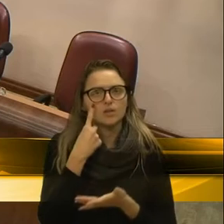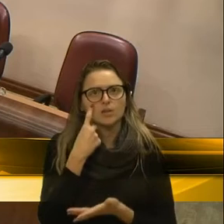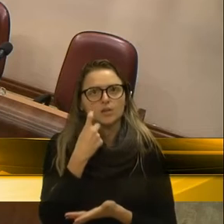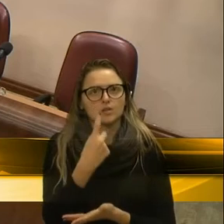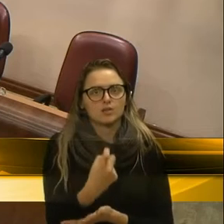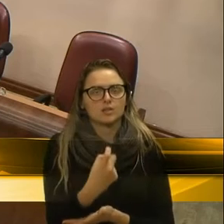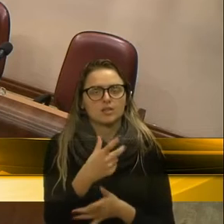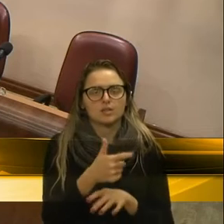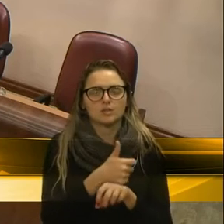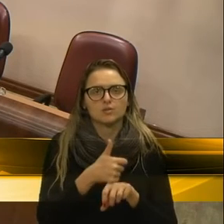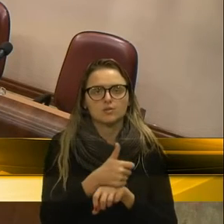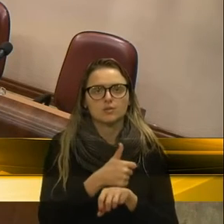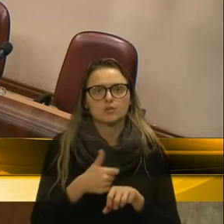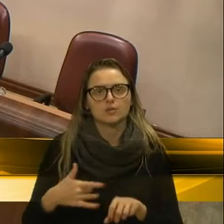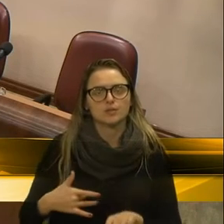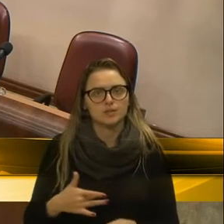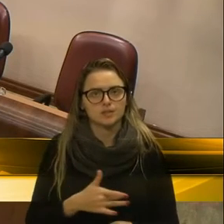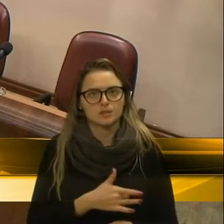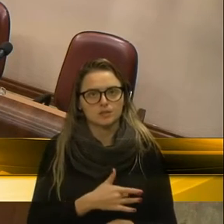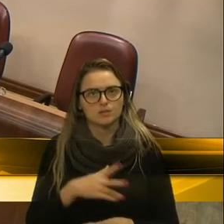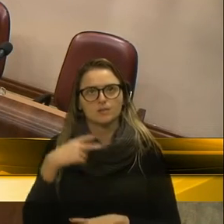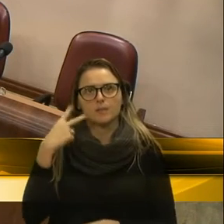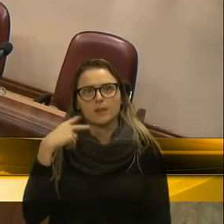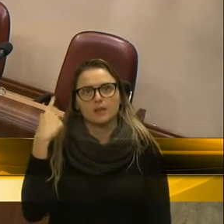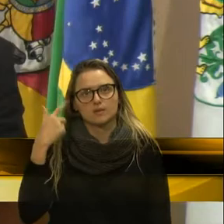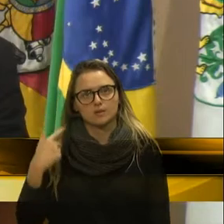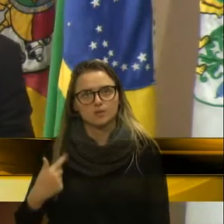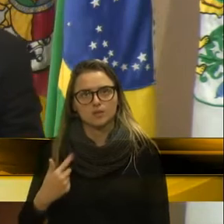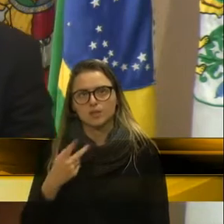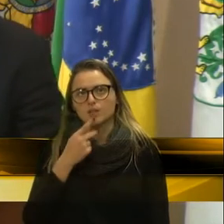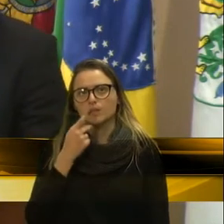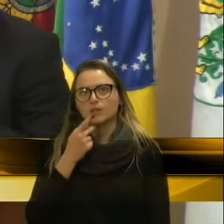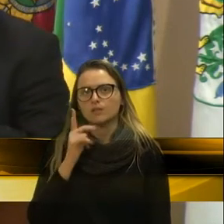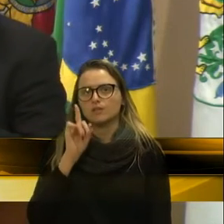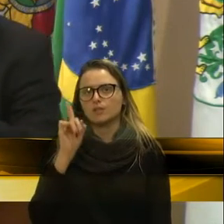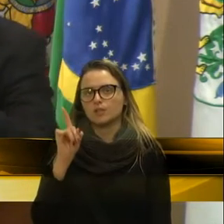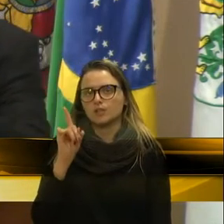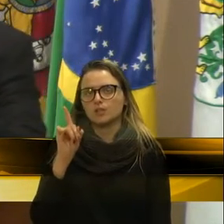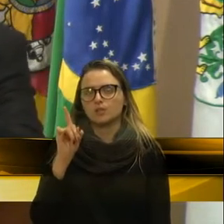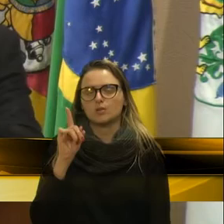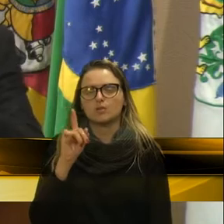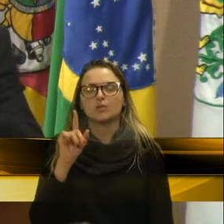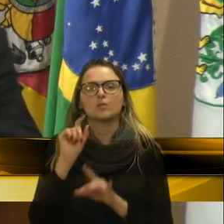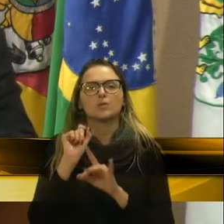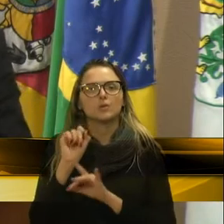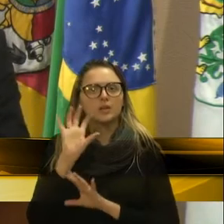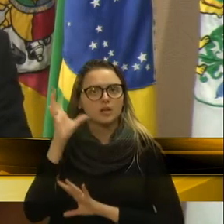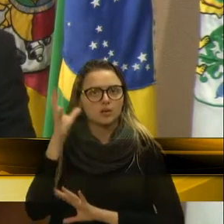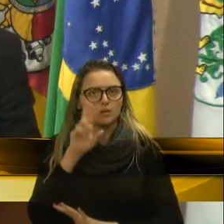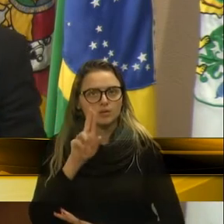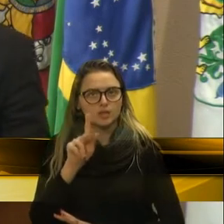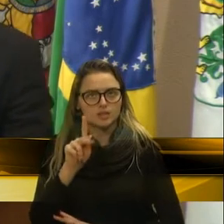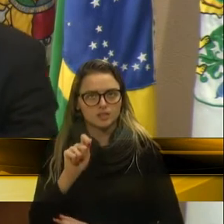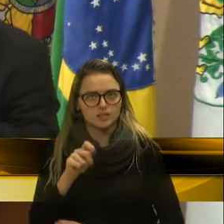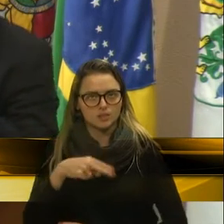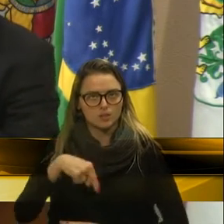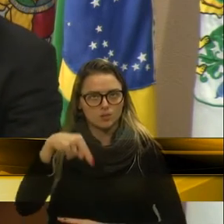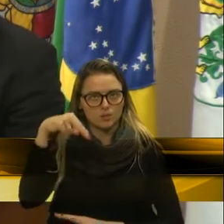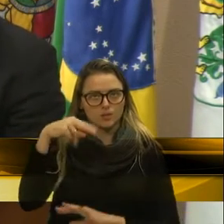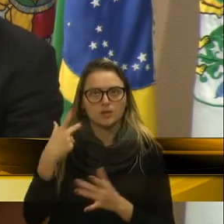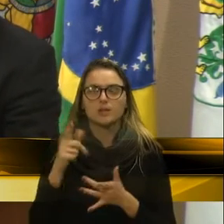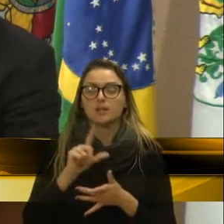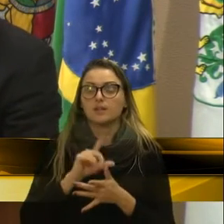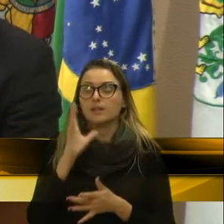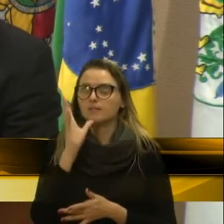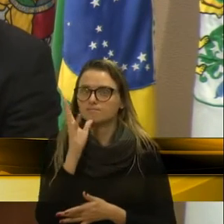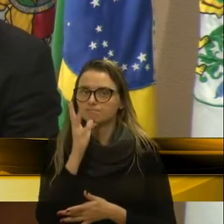dos profissionais da área da saúde. A vereadora Gladys trouxe aqui um áudio, reforçando aquilo que está acontecendo na UPA Zona Norte, que é a